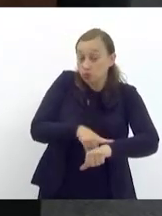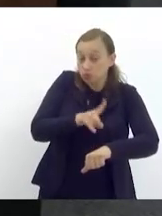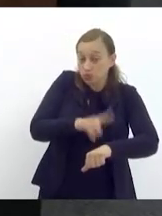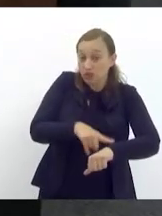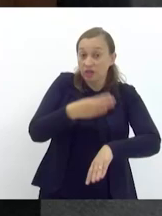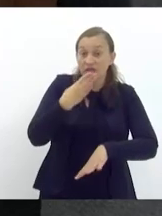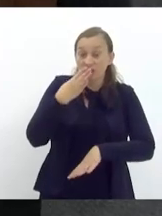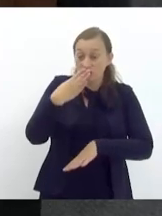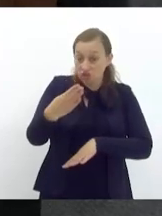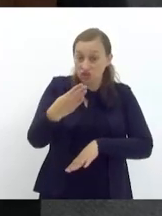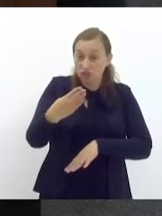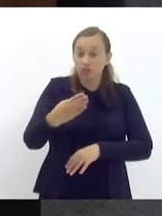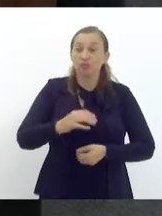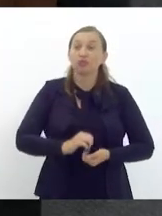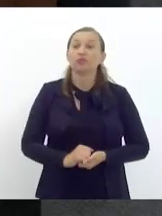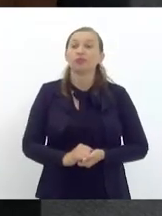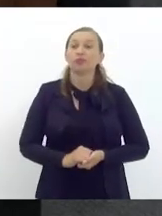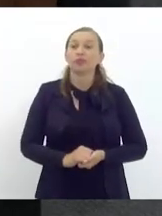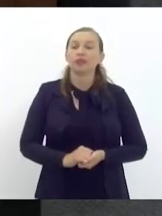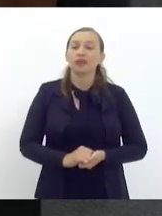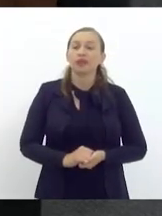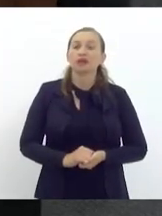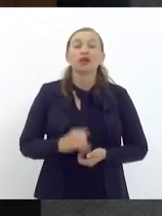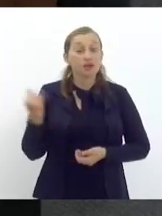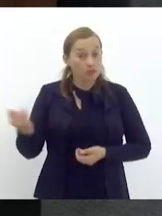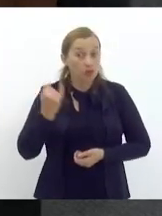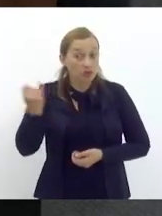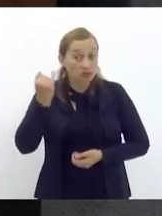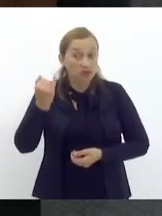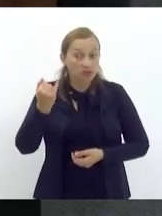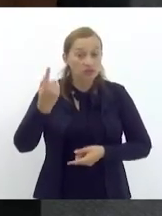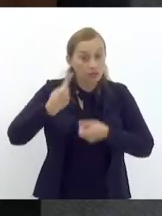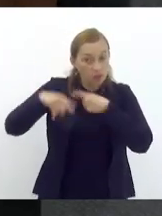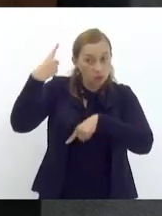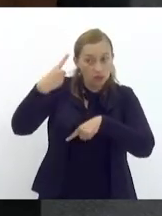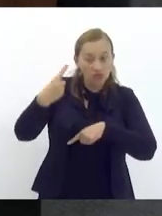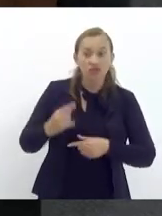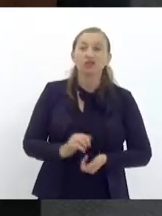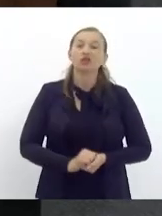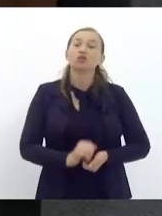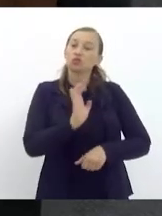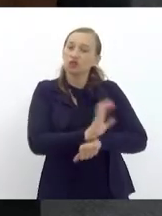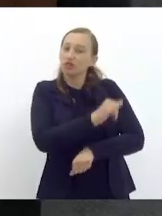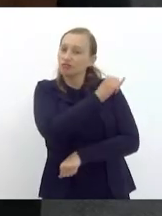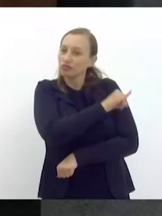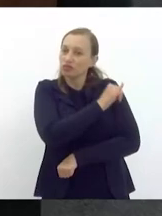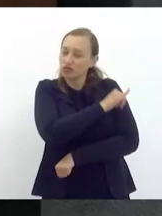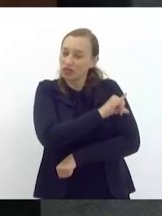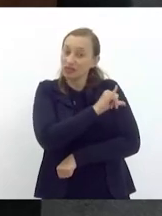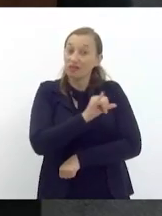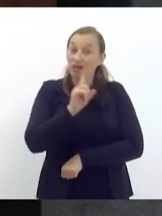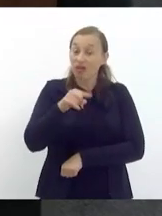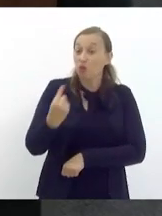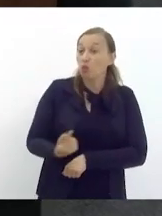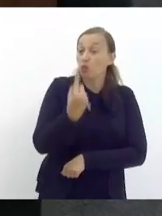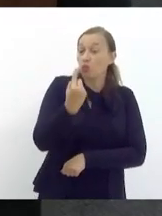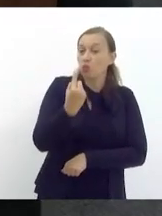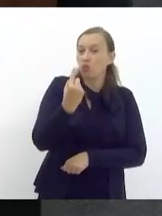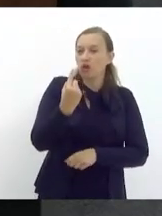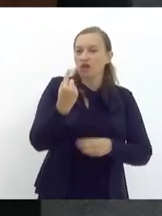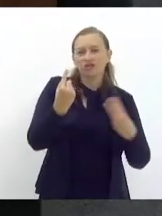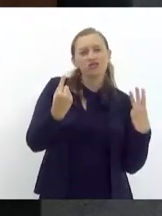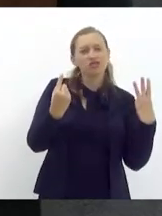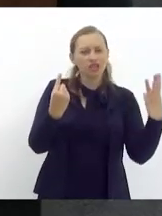tipo de procedimento contribui muito para o sucesso e o estado do rio de janeiro é um entre os